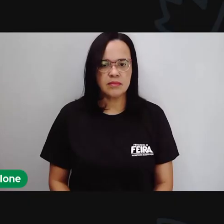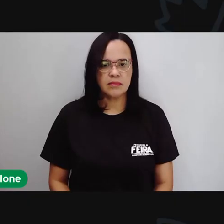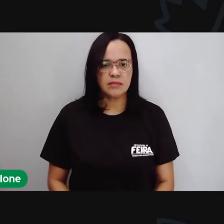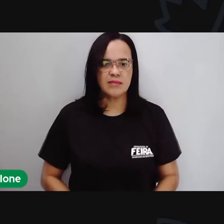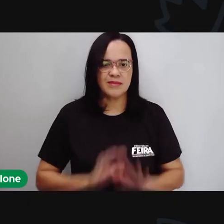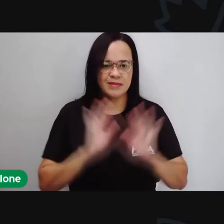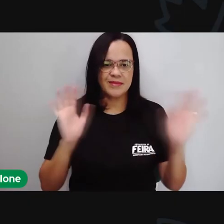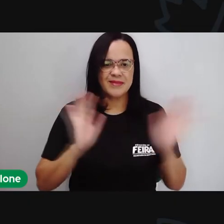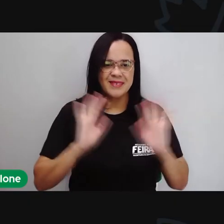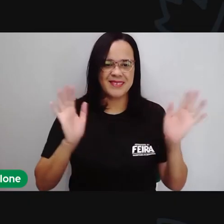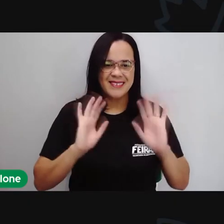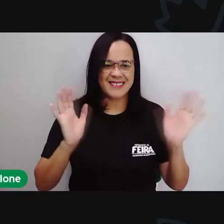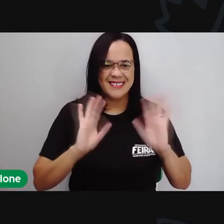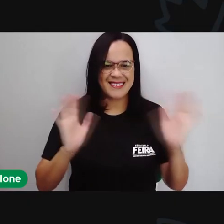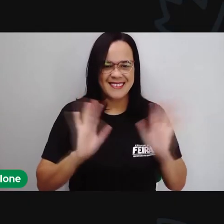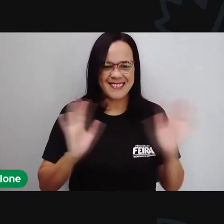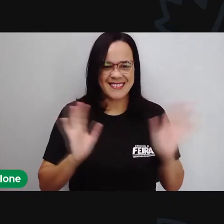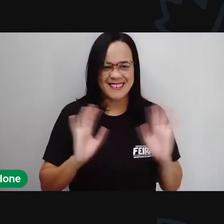Olá!